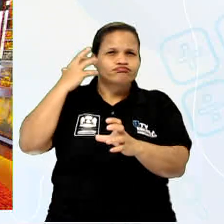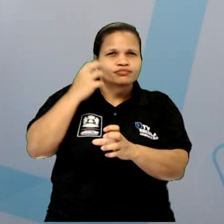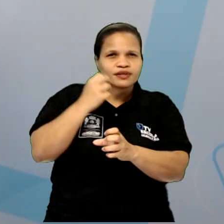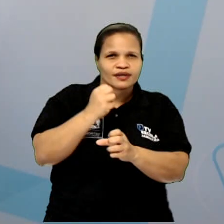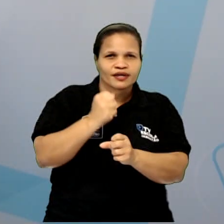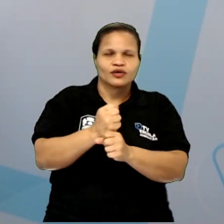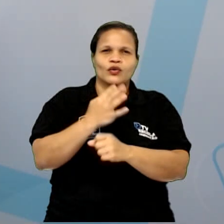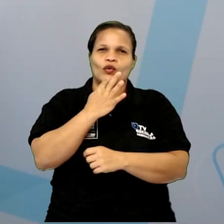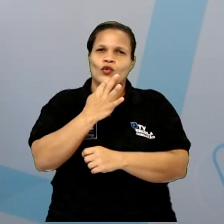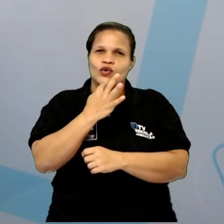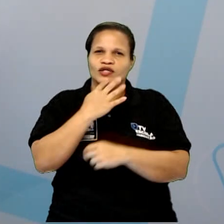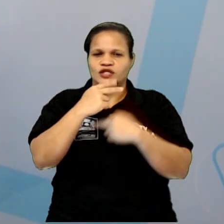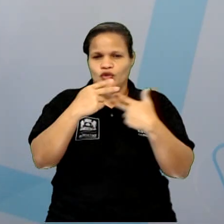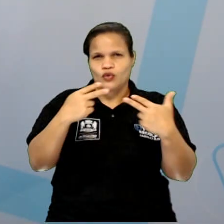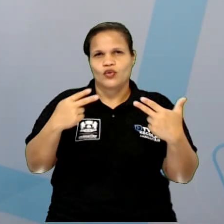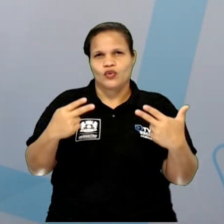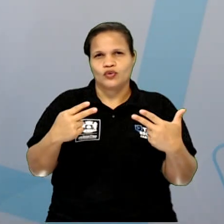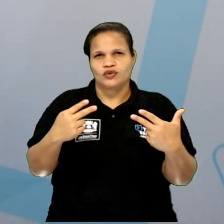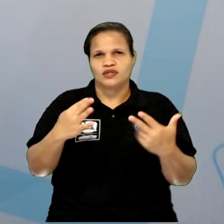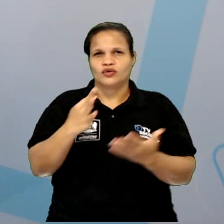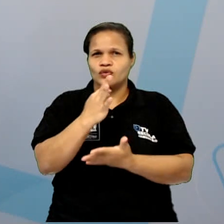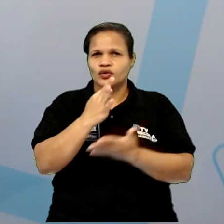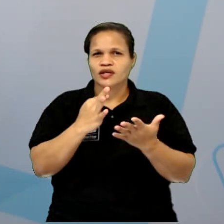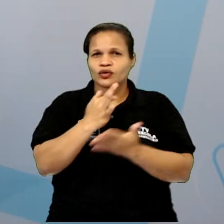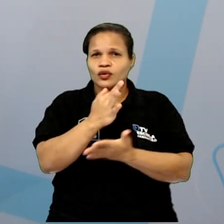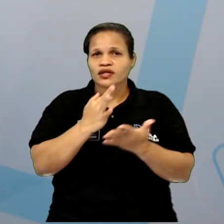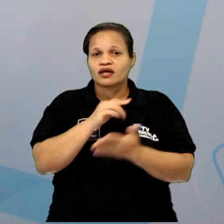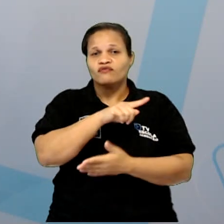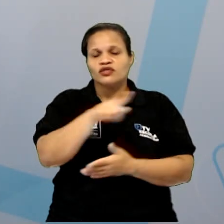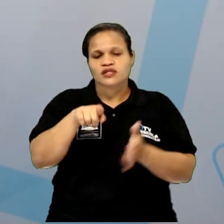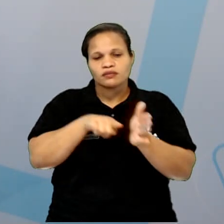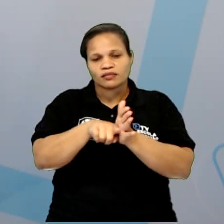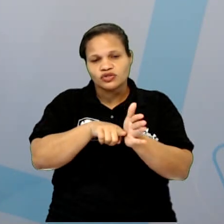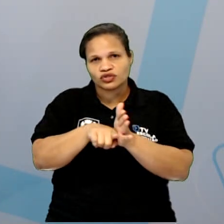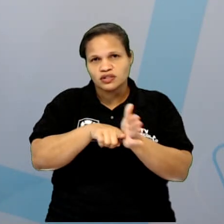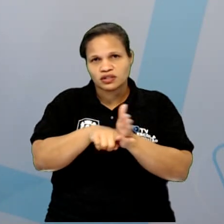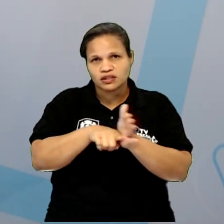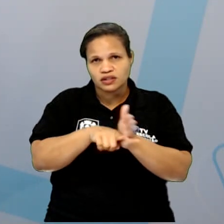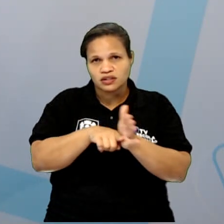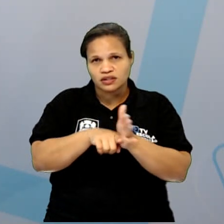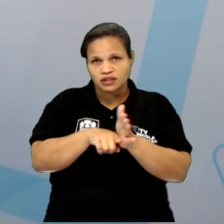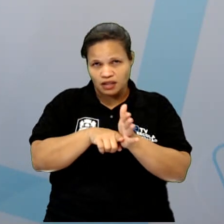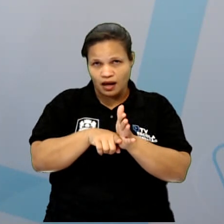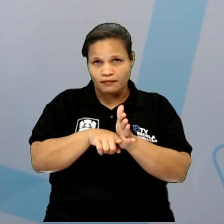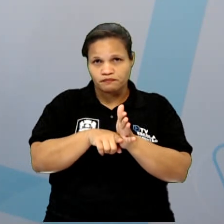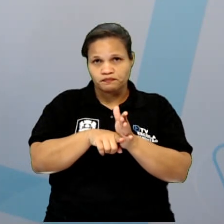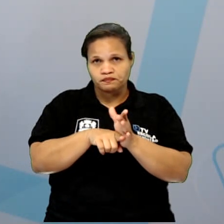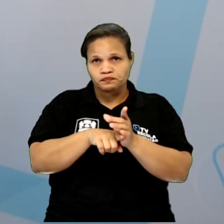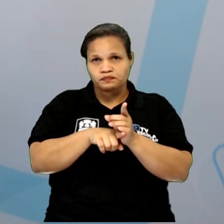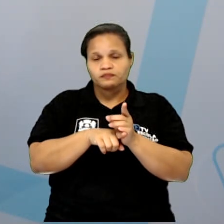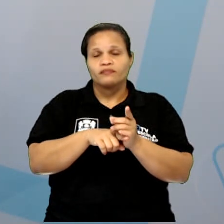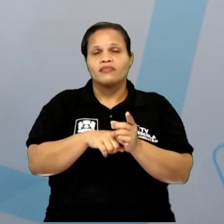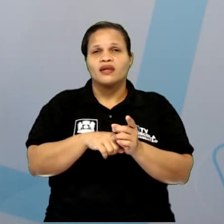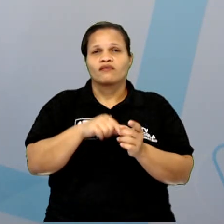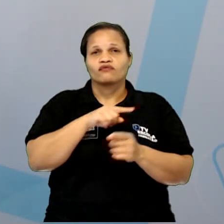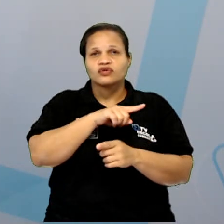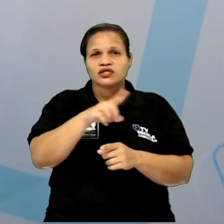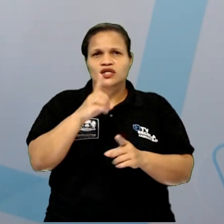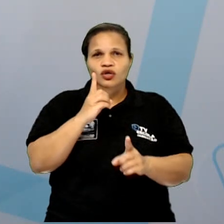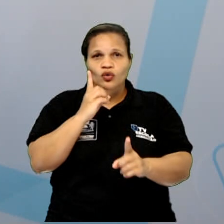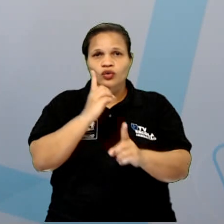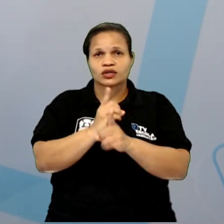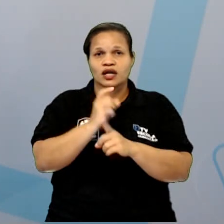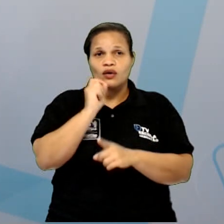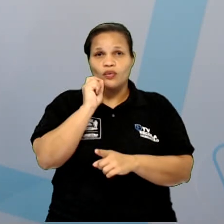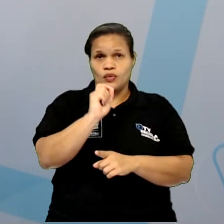Se vocês pesquisarem na internet, no Google, visita virtual o Paço do Frevo, vocês vão achar lá